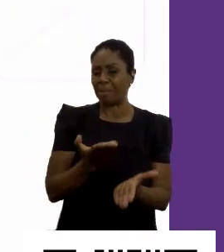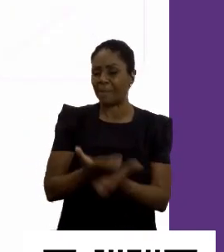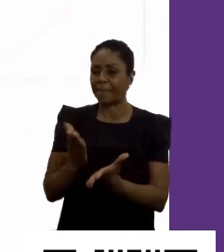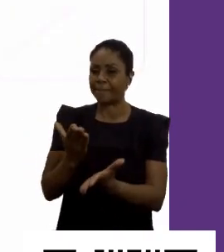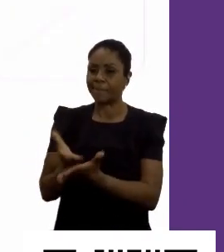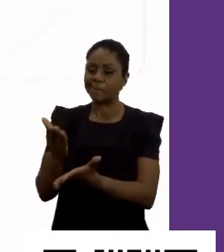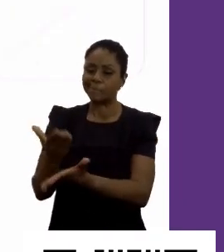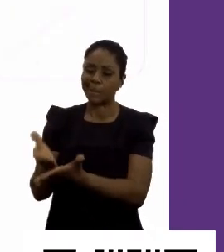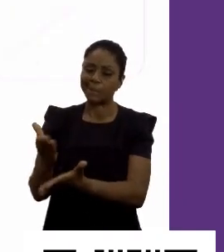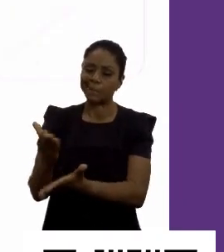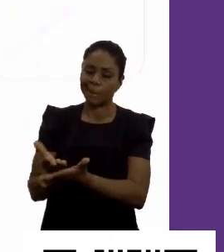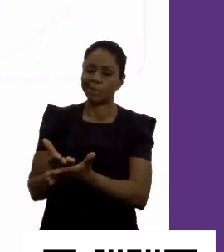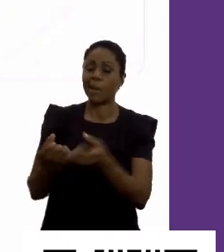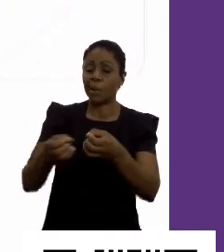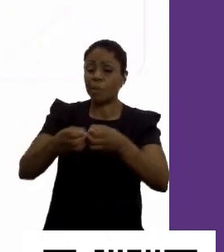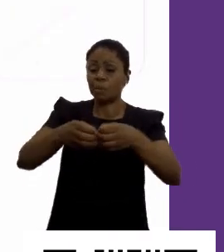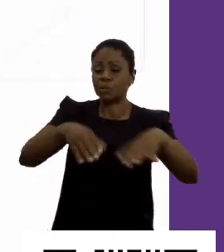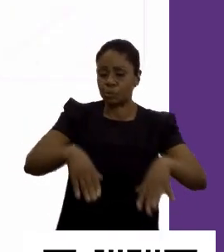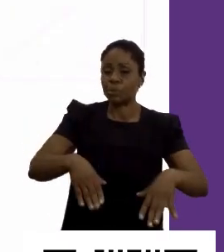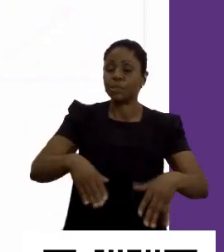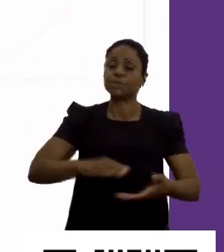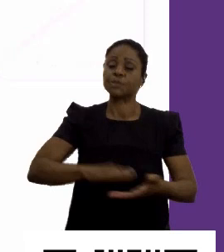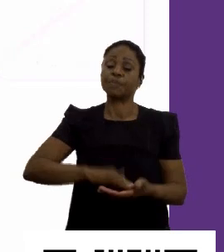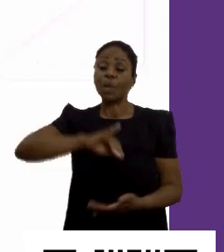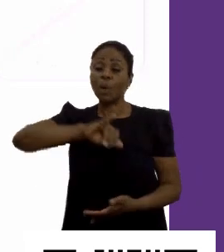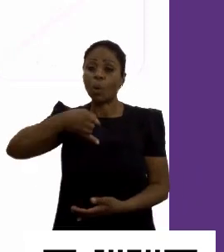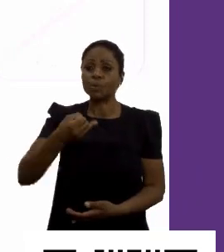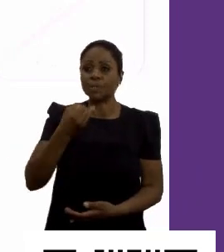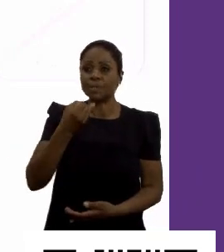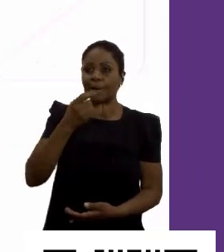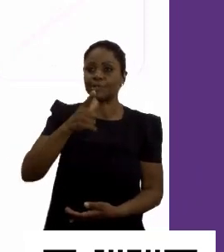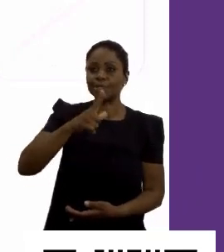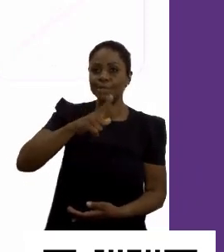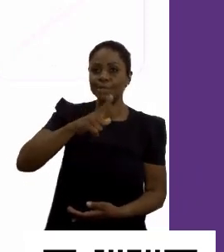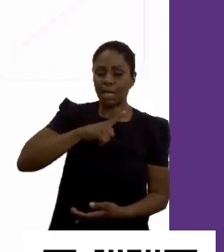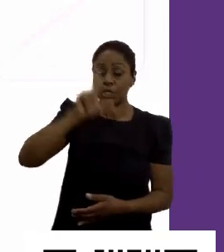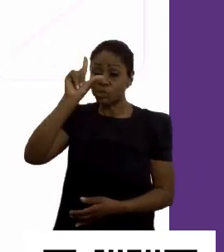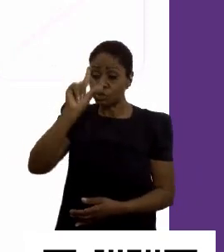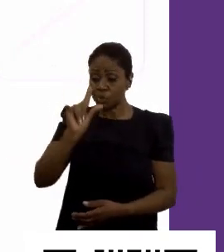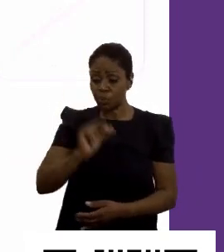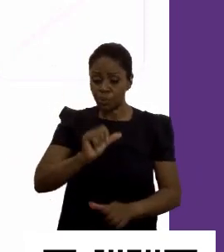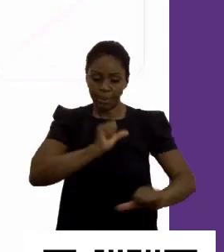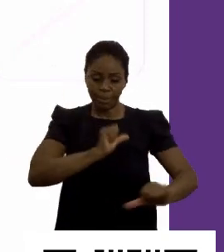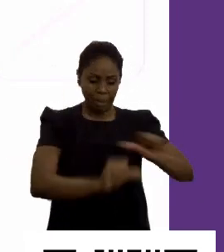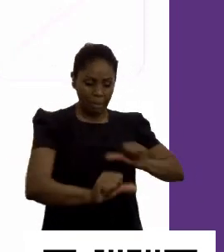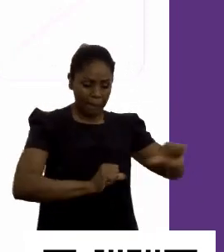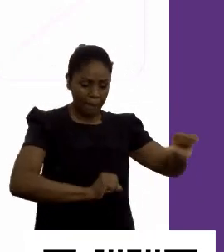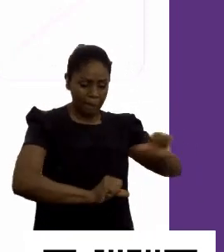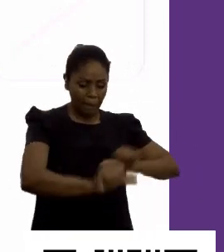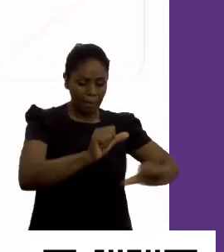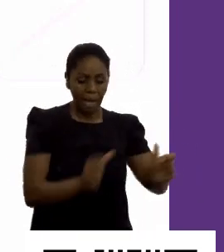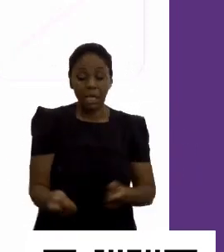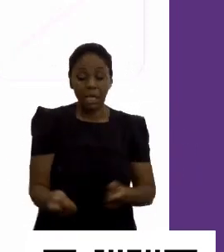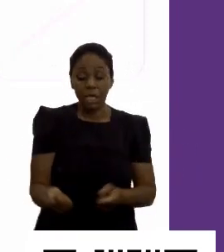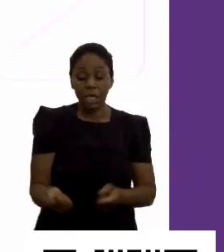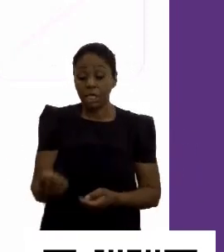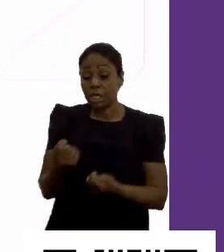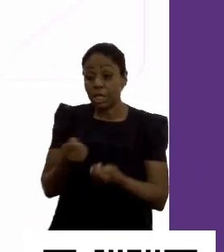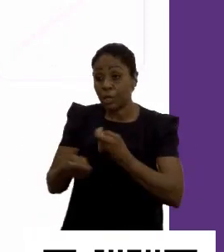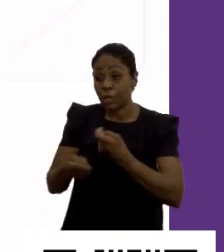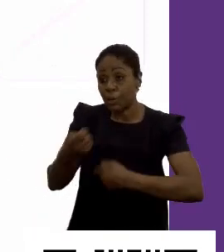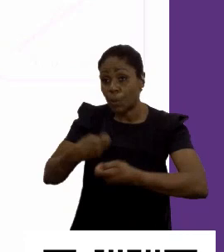tipo de custo. E aí, oportunidade que a gente tem, né? Reduzir a rotatividade, fazer uma economia, né? Ali